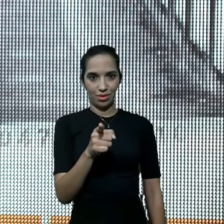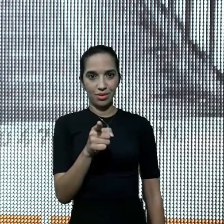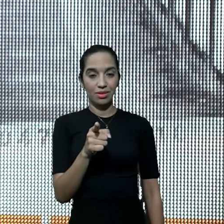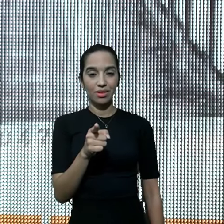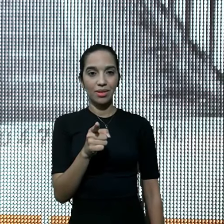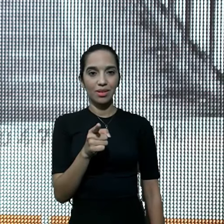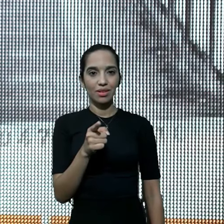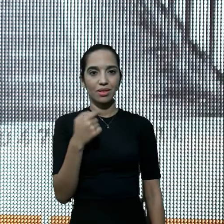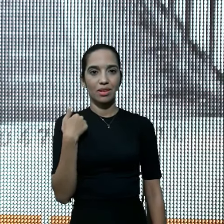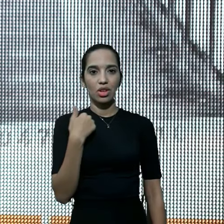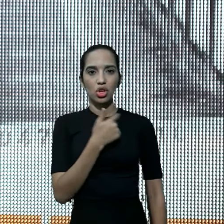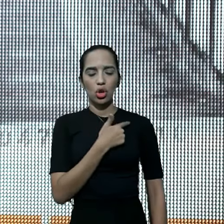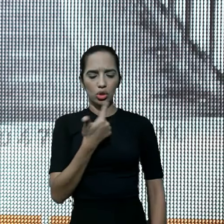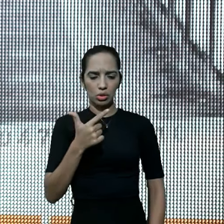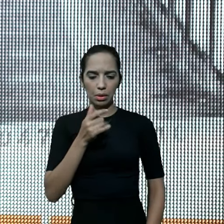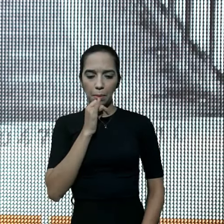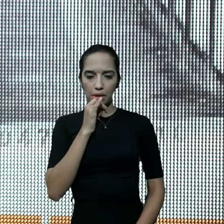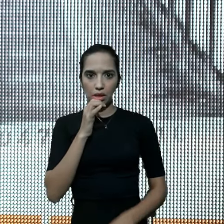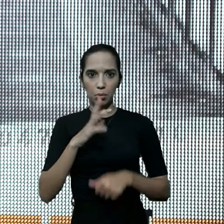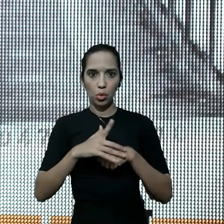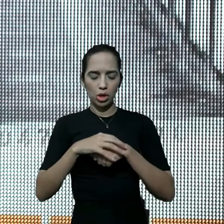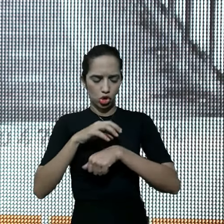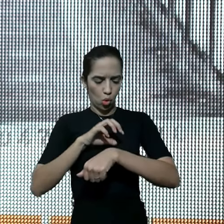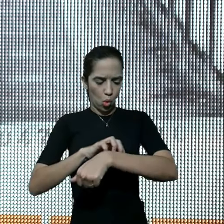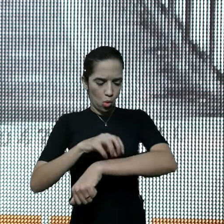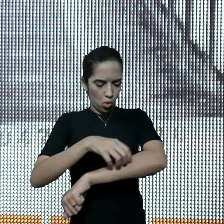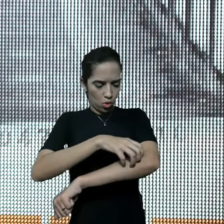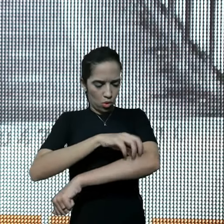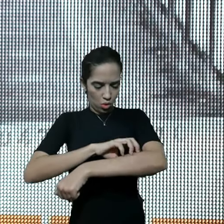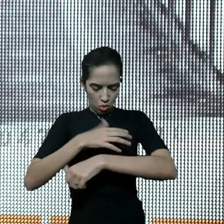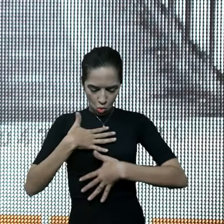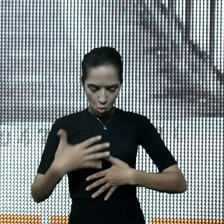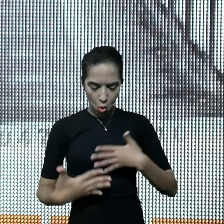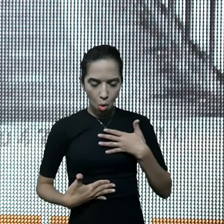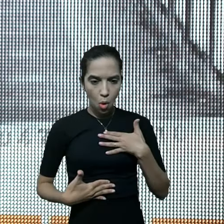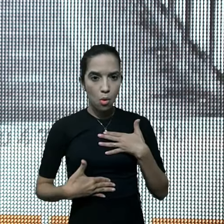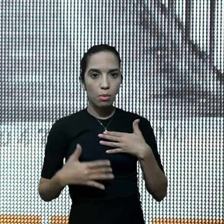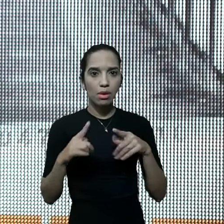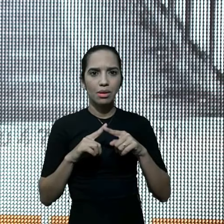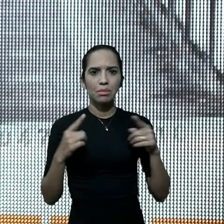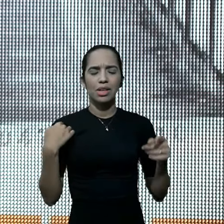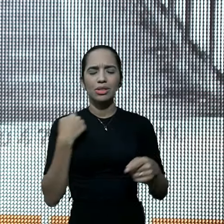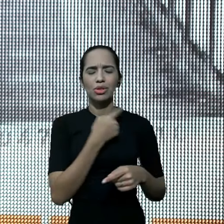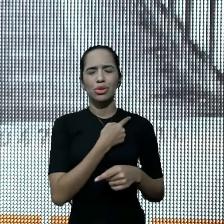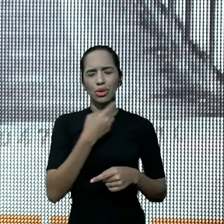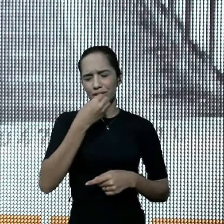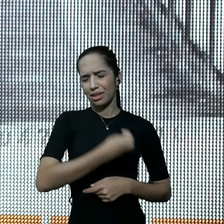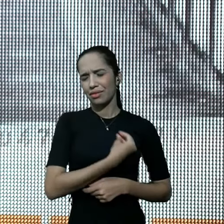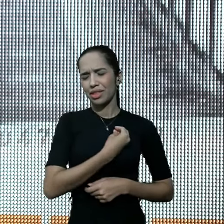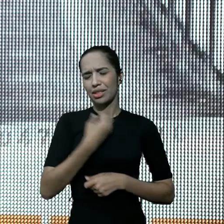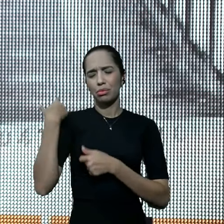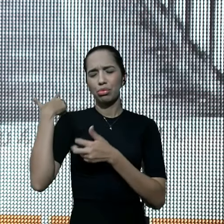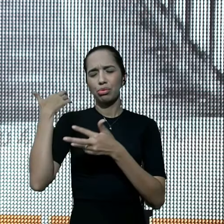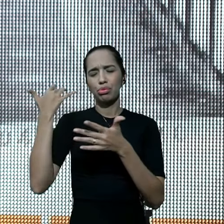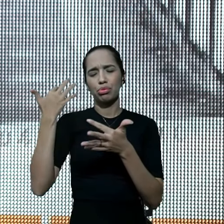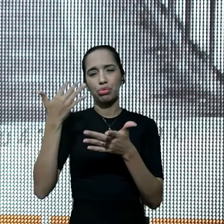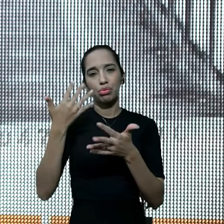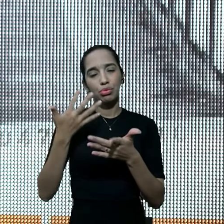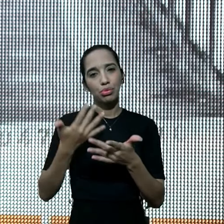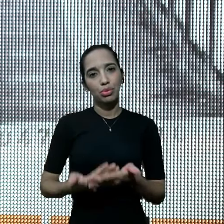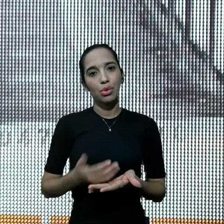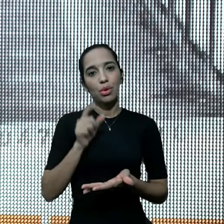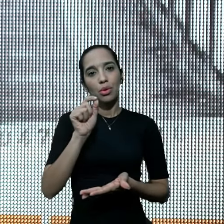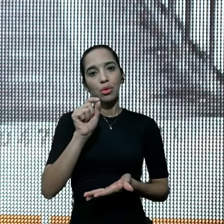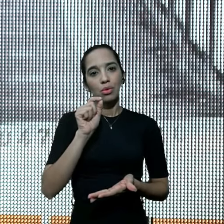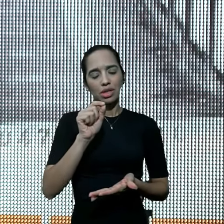não tenhamos uma lepra física, graças a Deus, mas temos vivido uma vida inteira, debaixo de